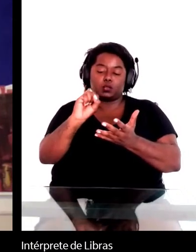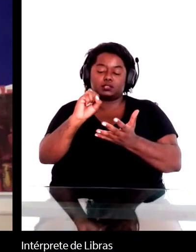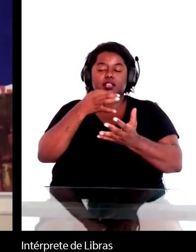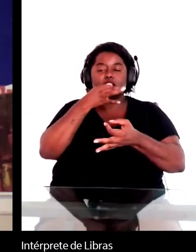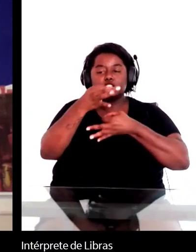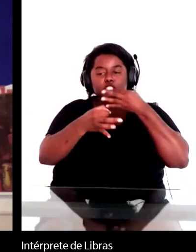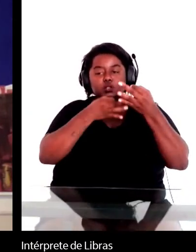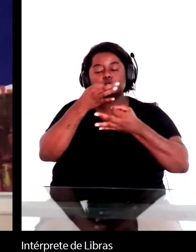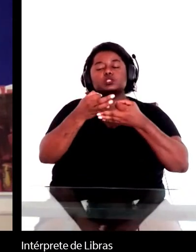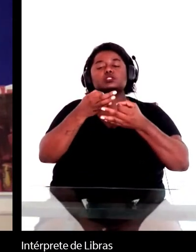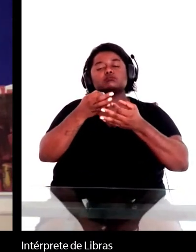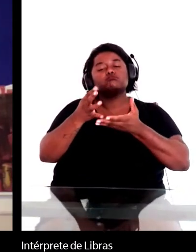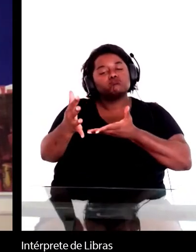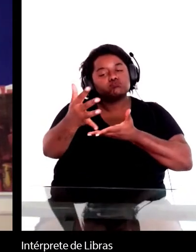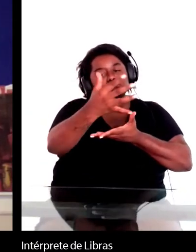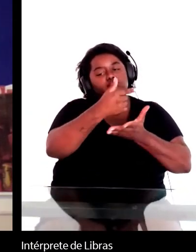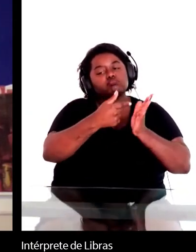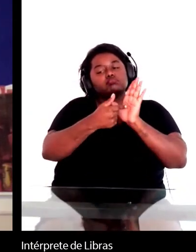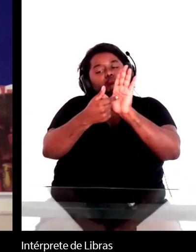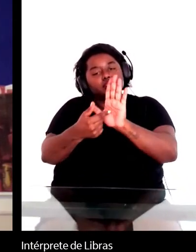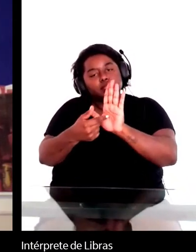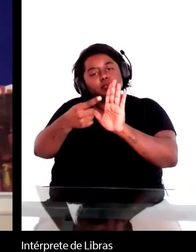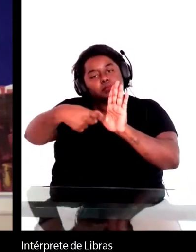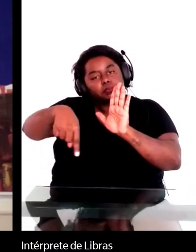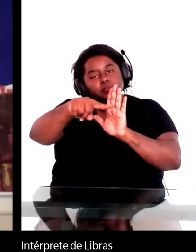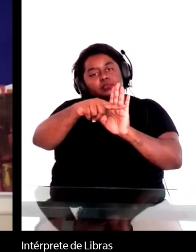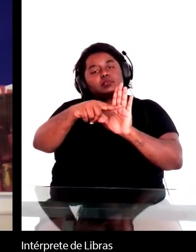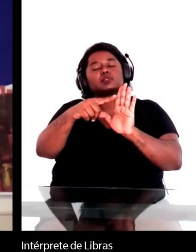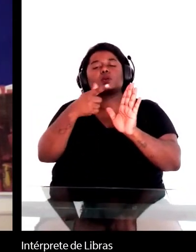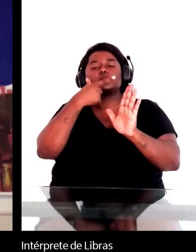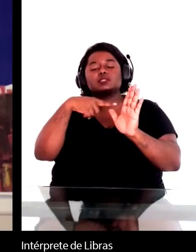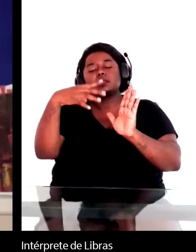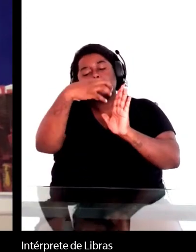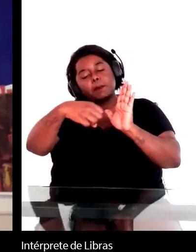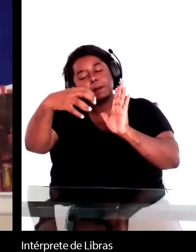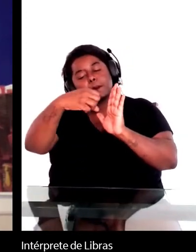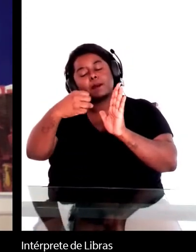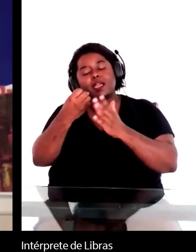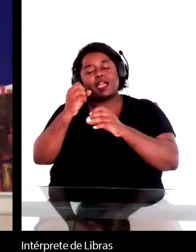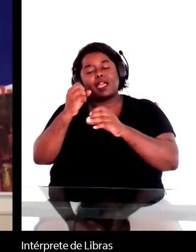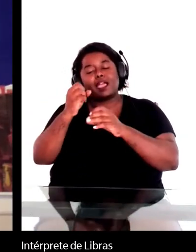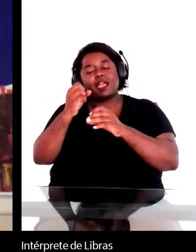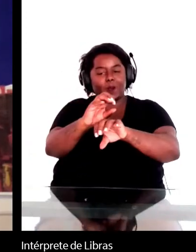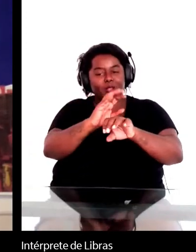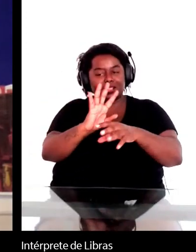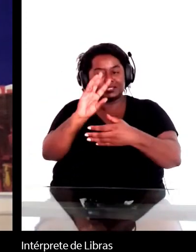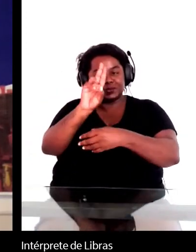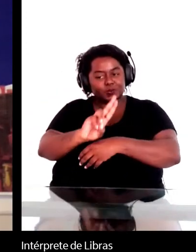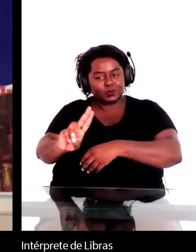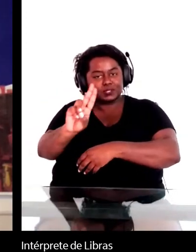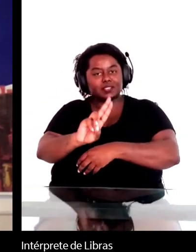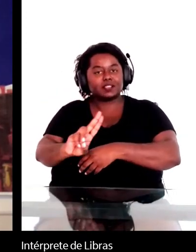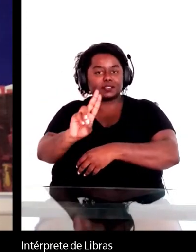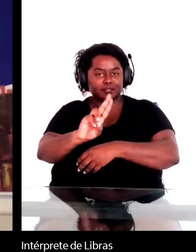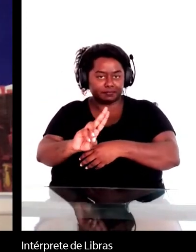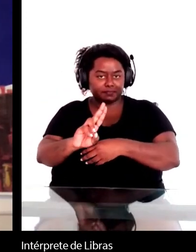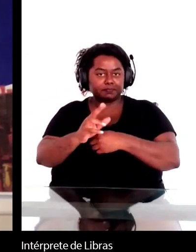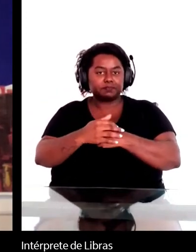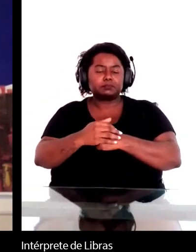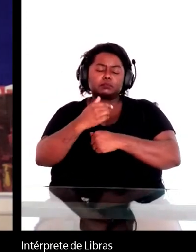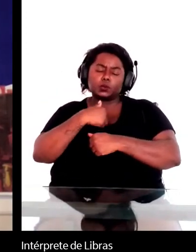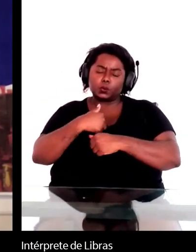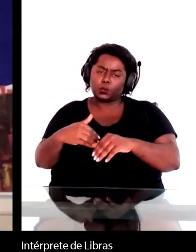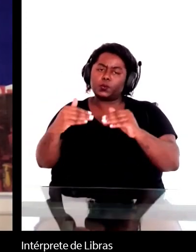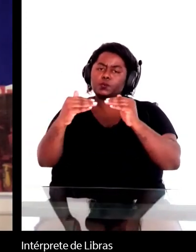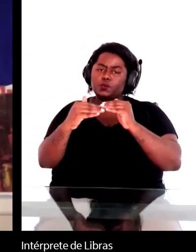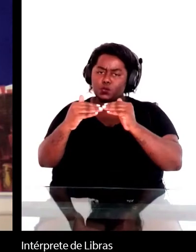a apresentação de Machado nas suas aulas. Agora, eu também concordo com o Earl que eu acho que Machado